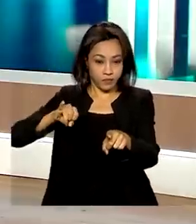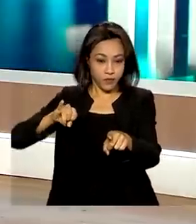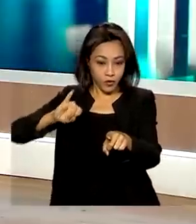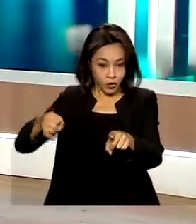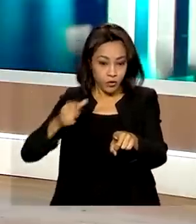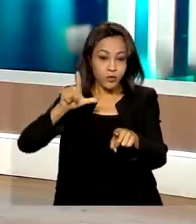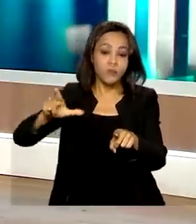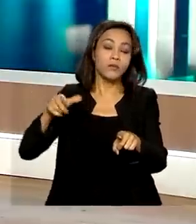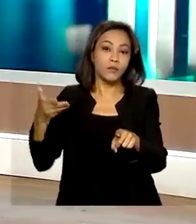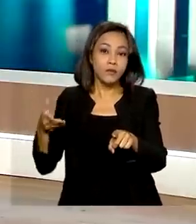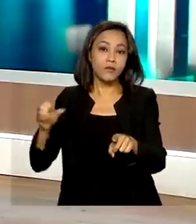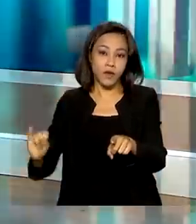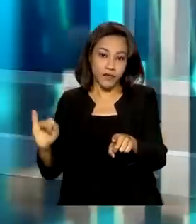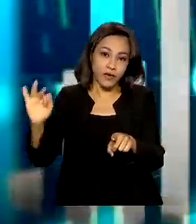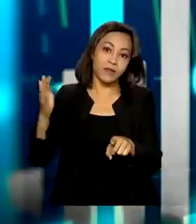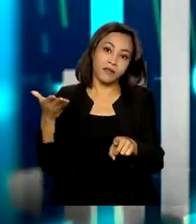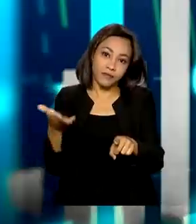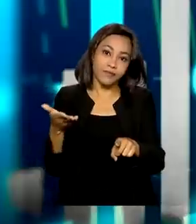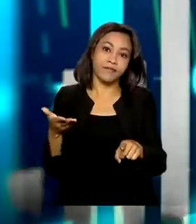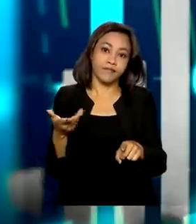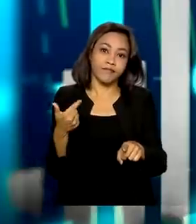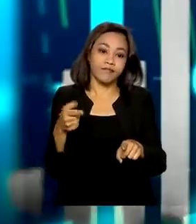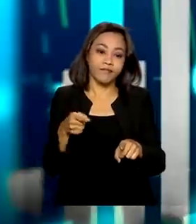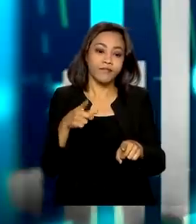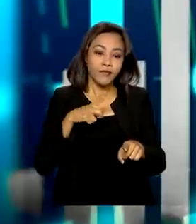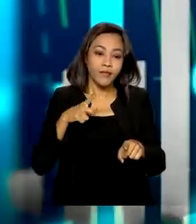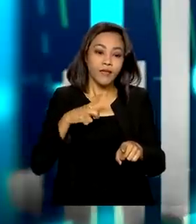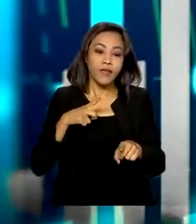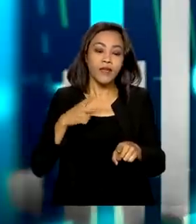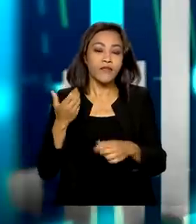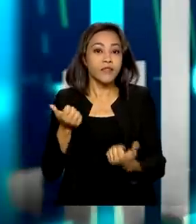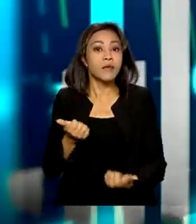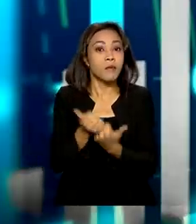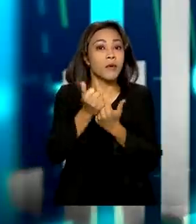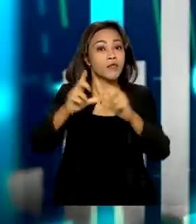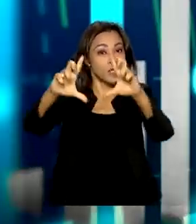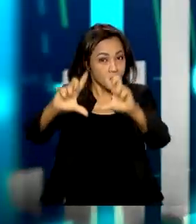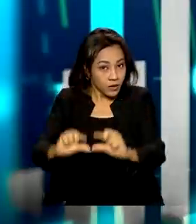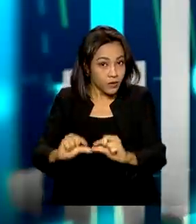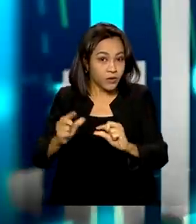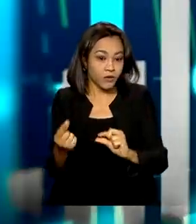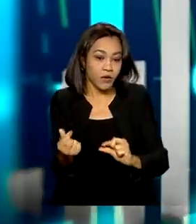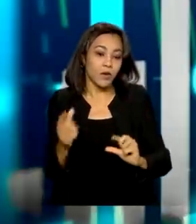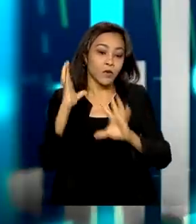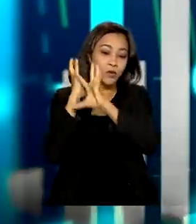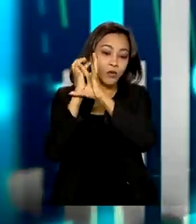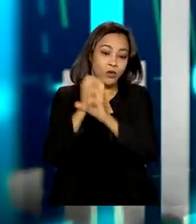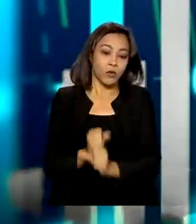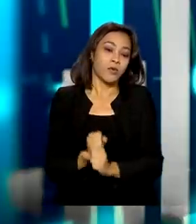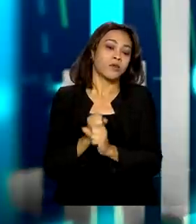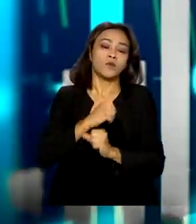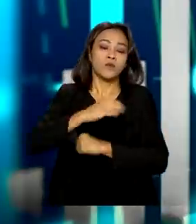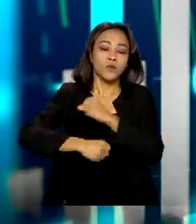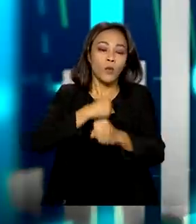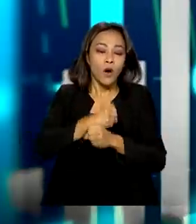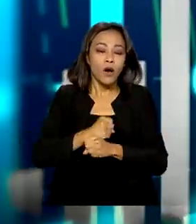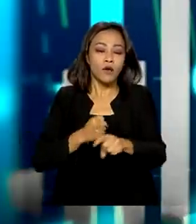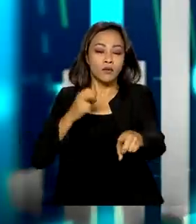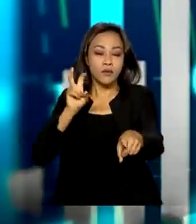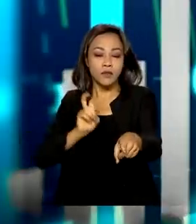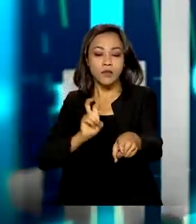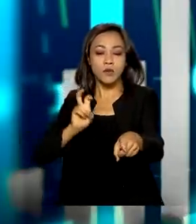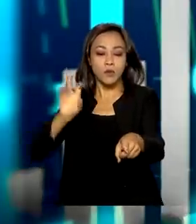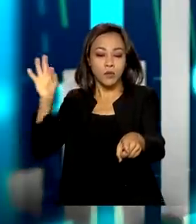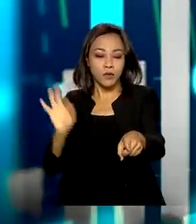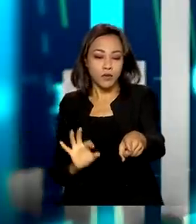ela acaba contribuindo então para esse processo de desaceleração. O acumulado no ano está em 5,79%, acima